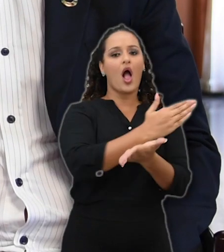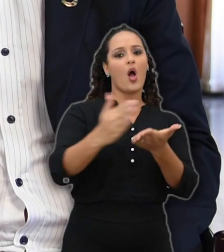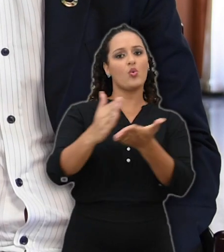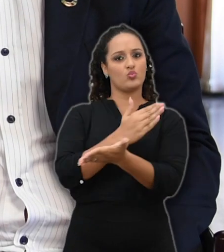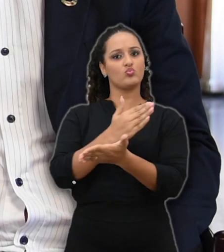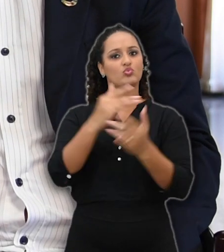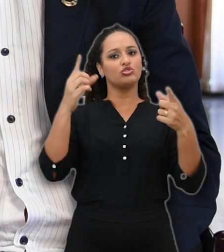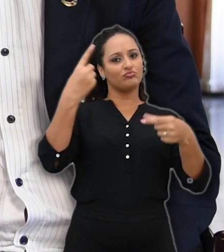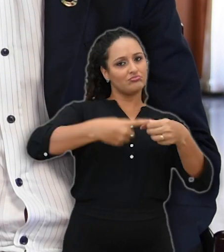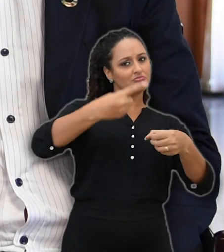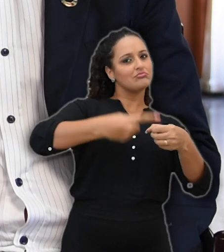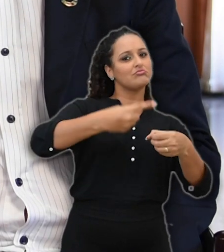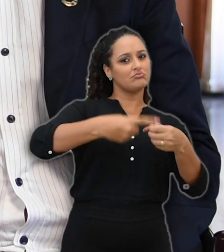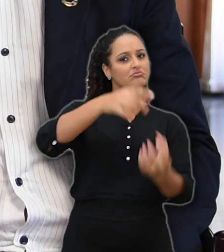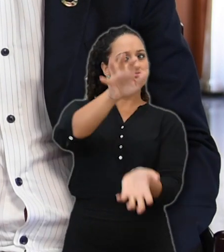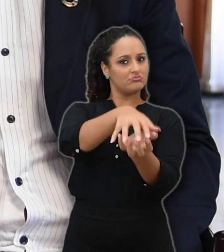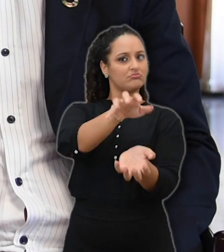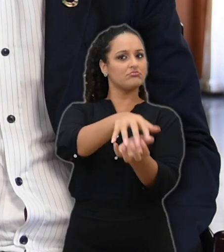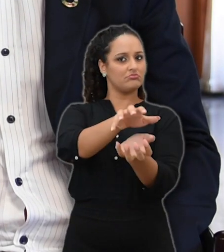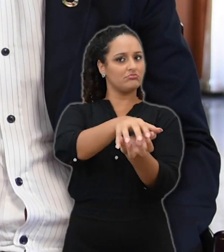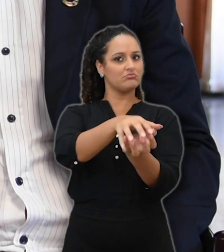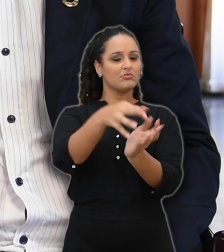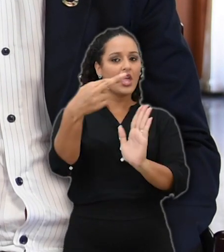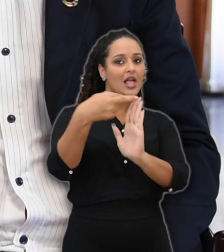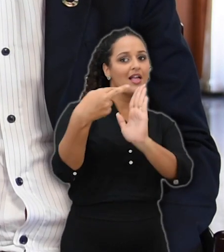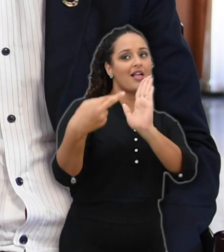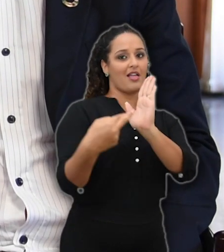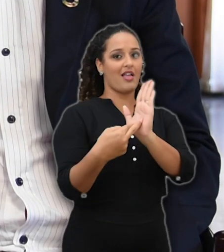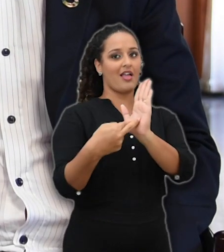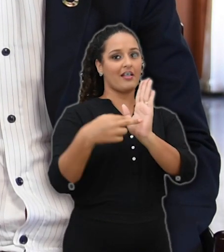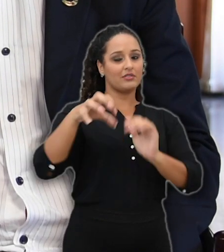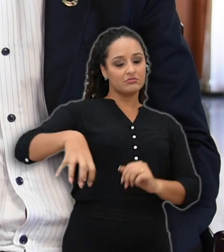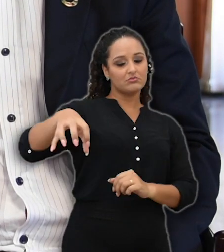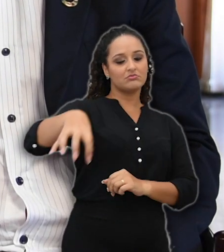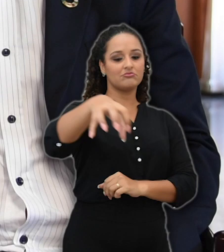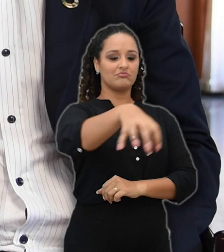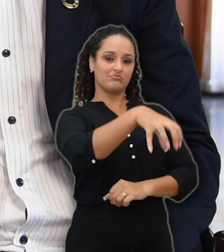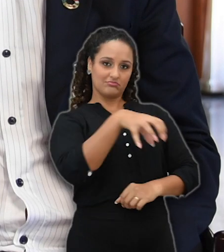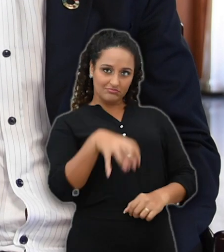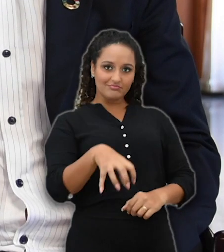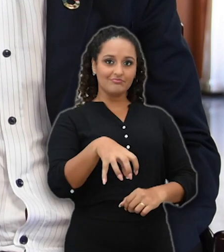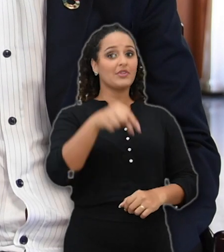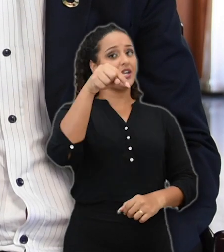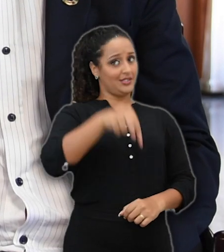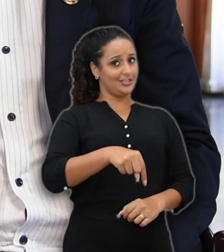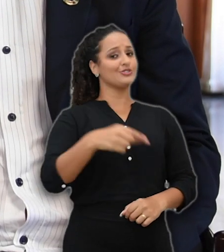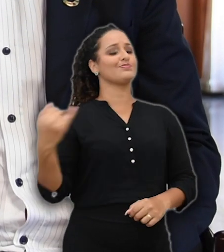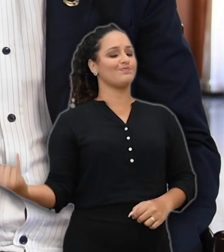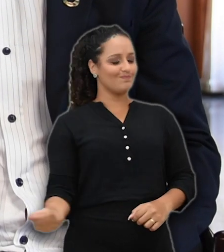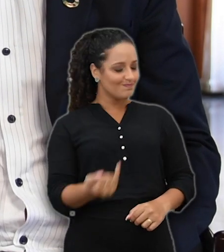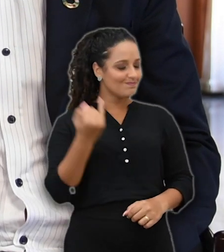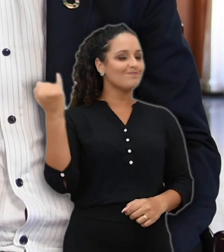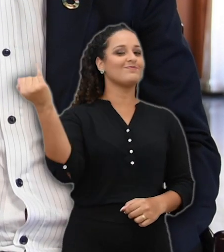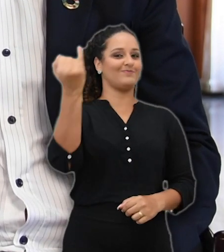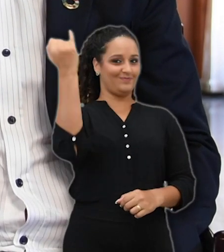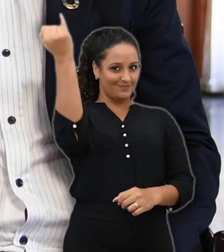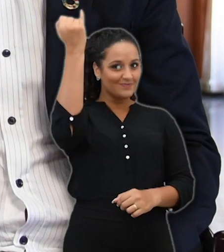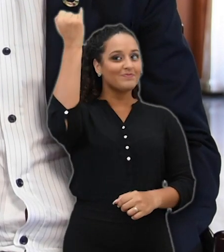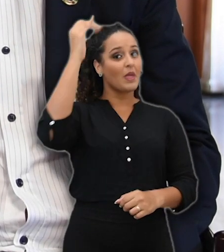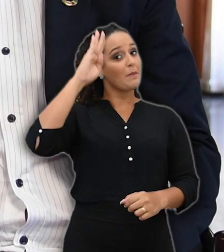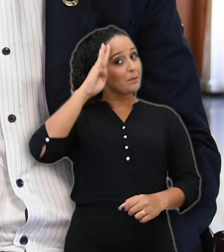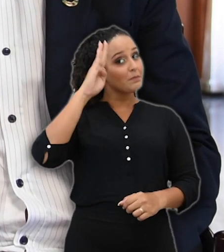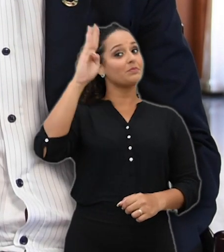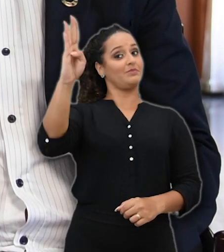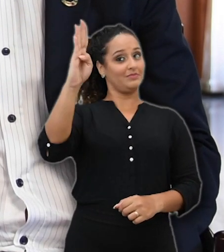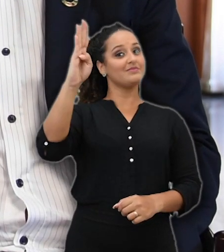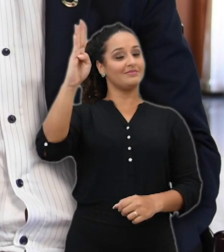também oriundas de certas regiões do nosso Estado, o critério regional. Isso é muito importante,